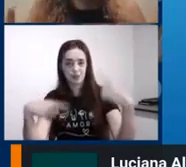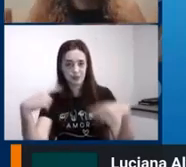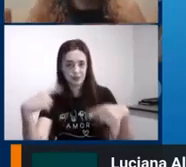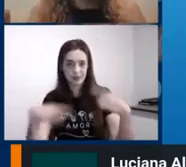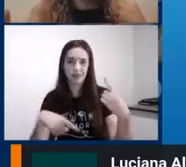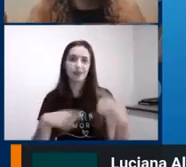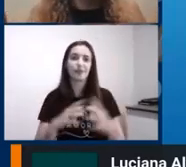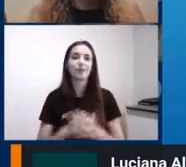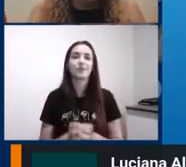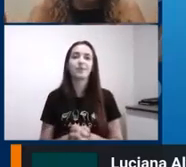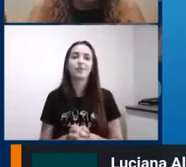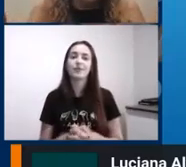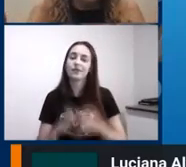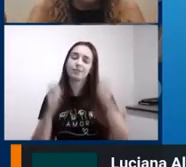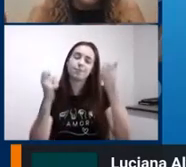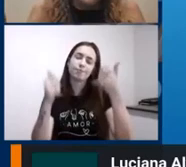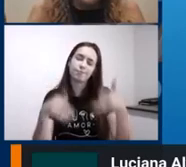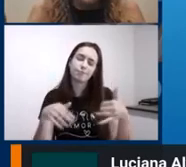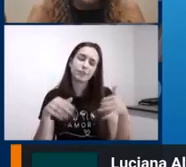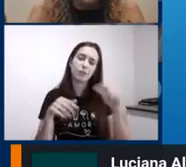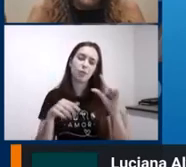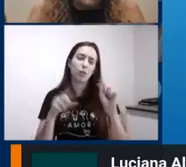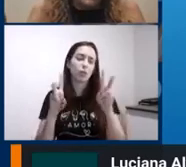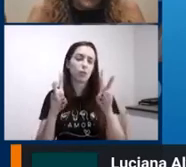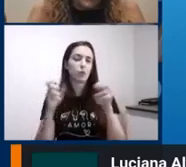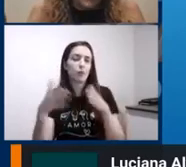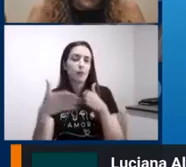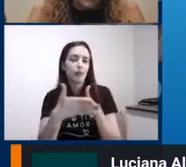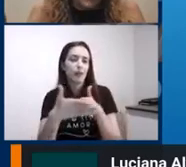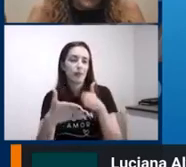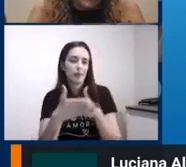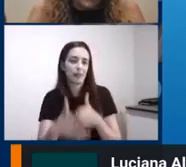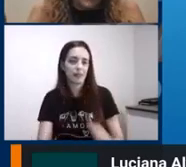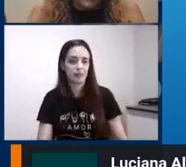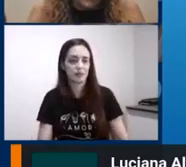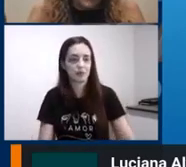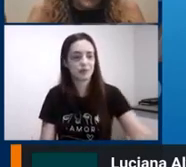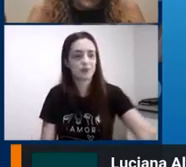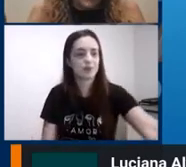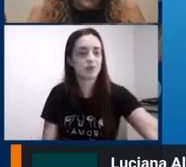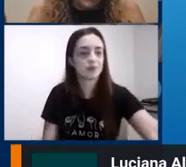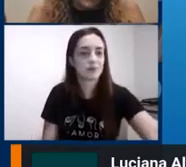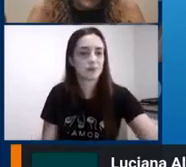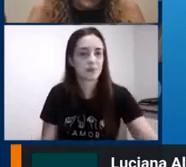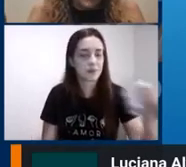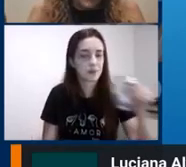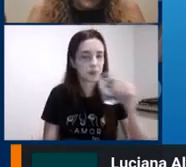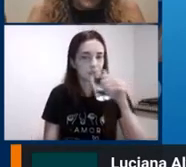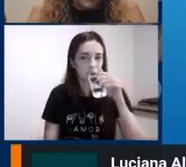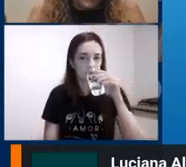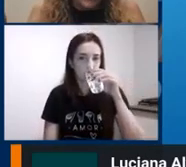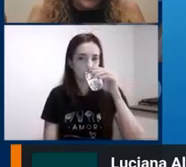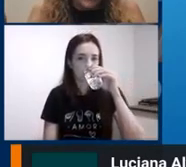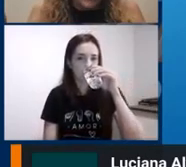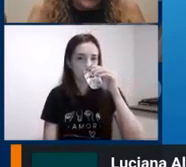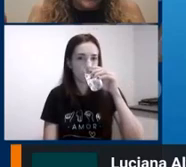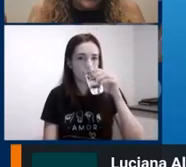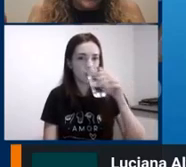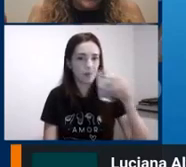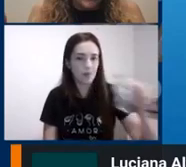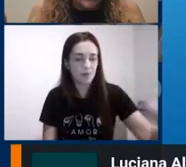limitações que eu queria passar e eu queria abrir um um